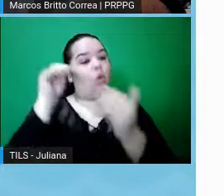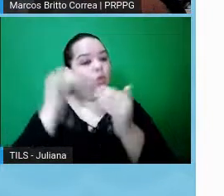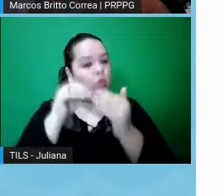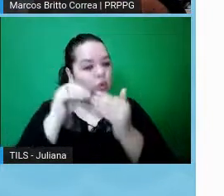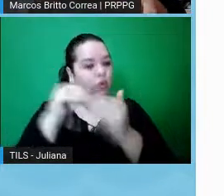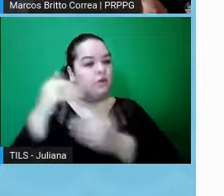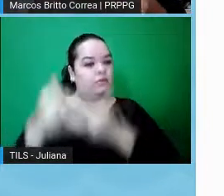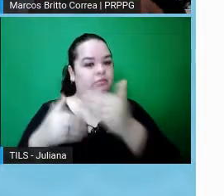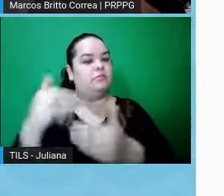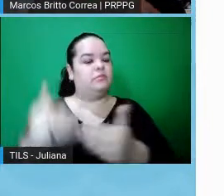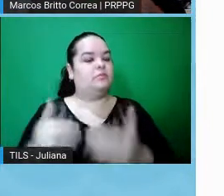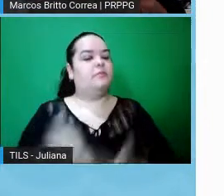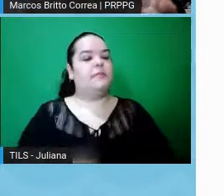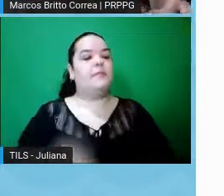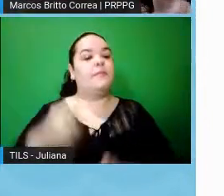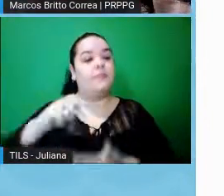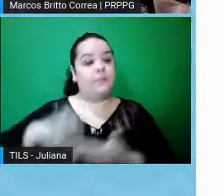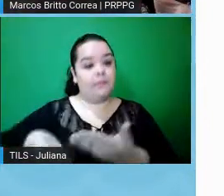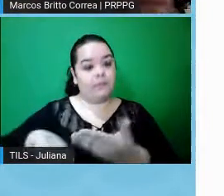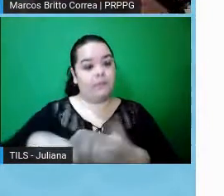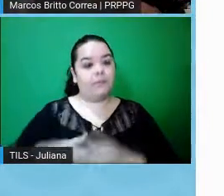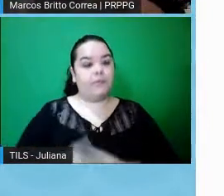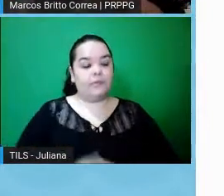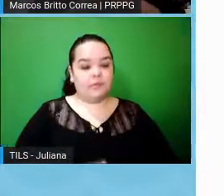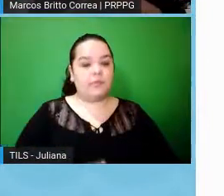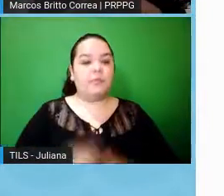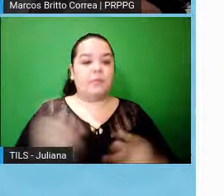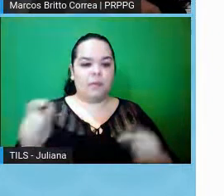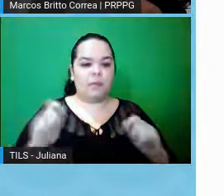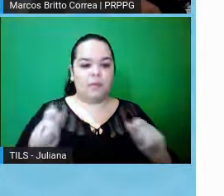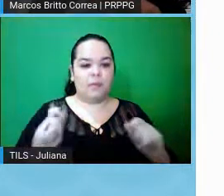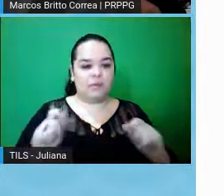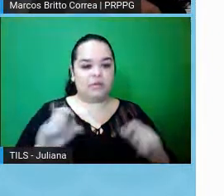Então, depois de assinado pelos dois, pode ser a assinatura eletrônica também,